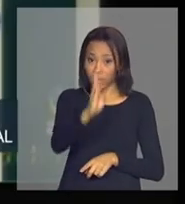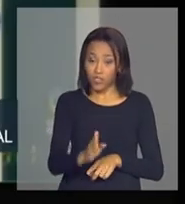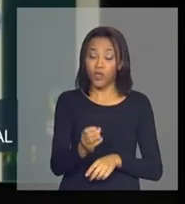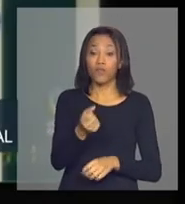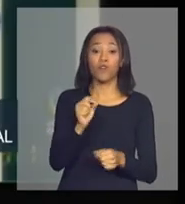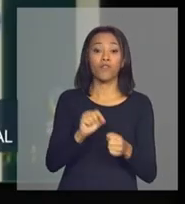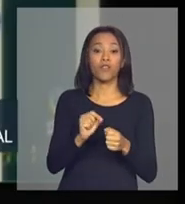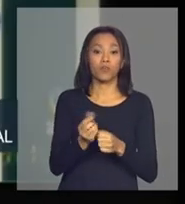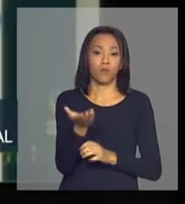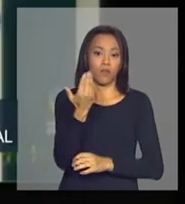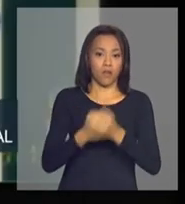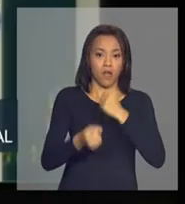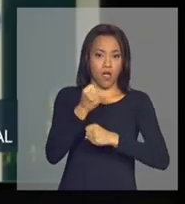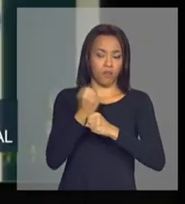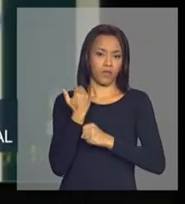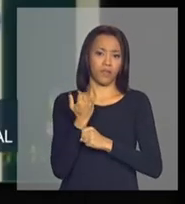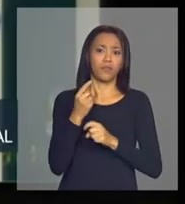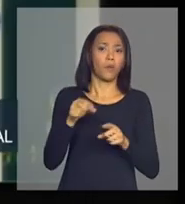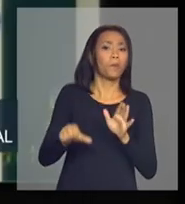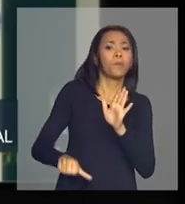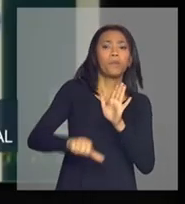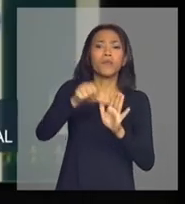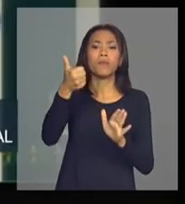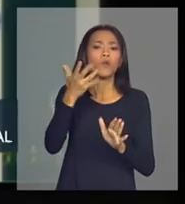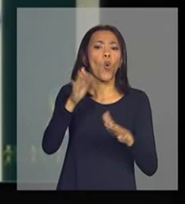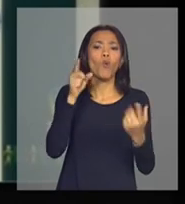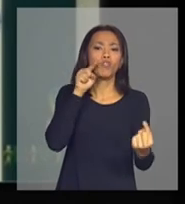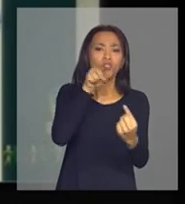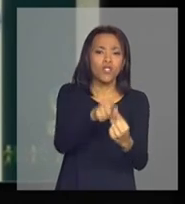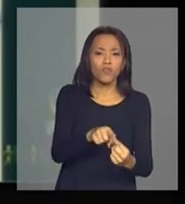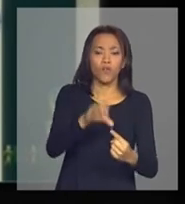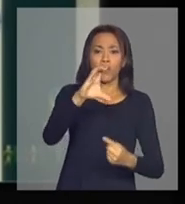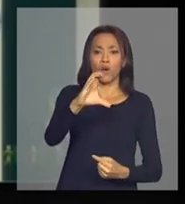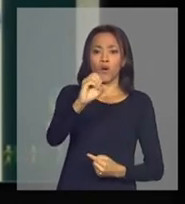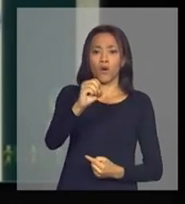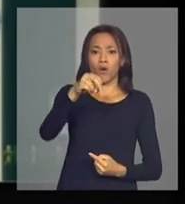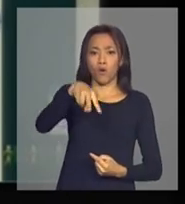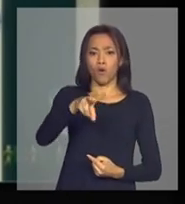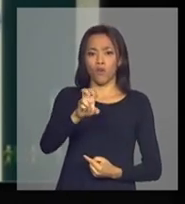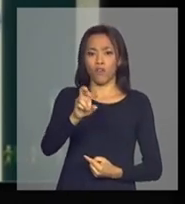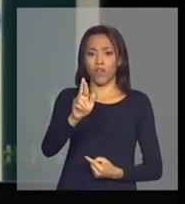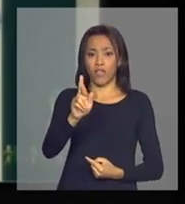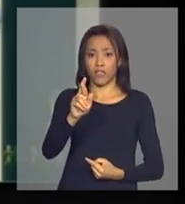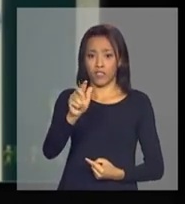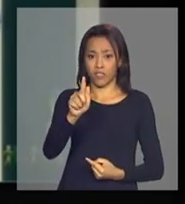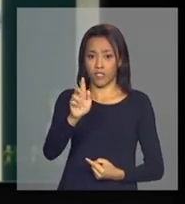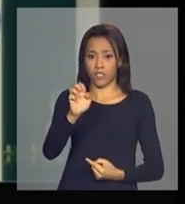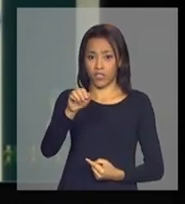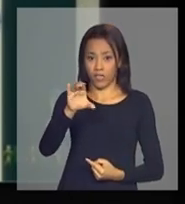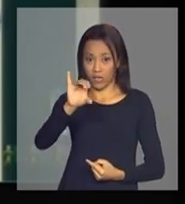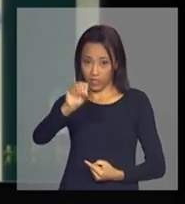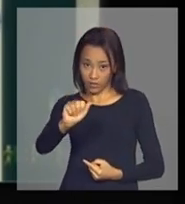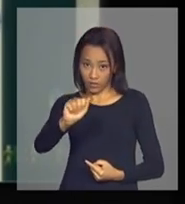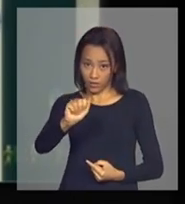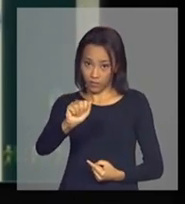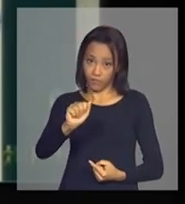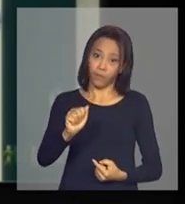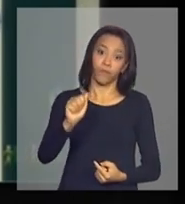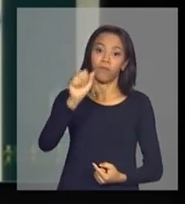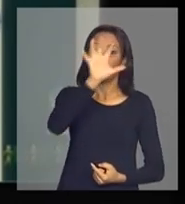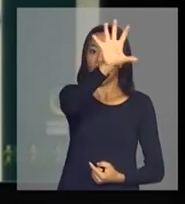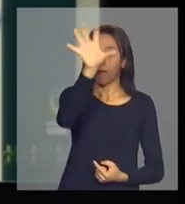ano passado. O primeiro é um grande objetivo de convergência, que é um objetivo básico de qualquer política industrial, ali, esculpe, regional.